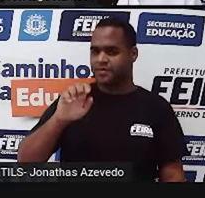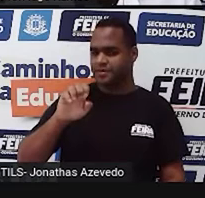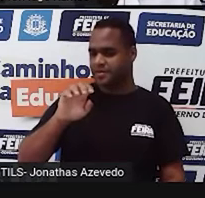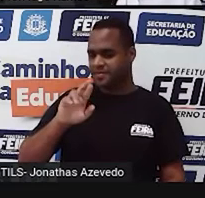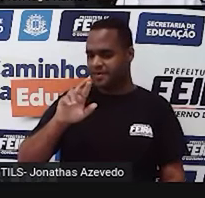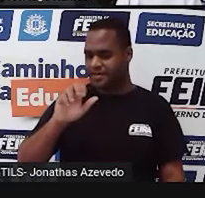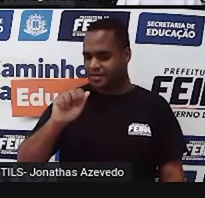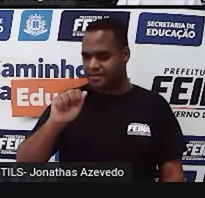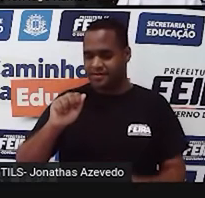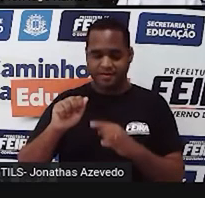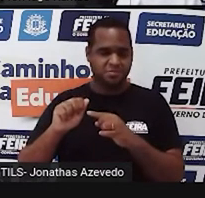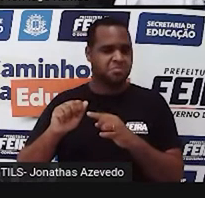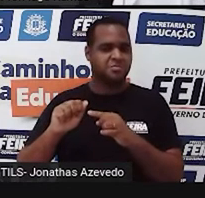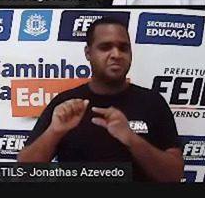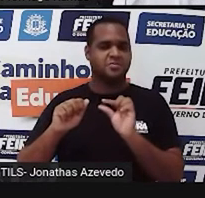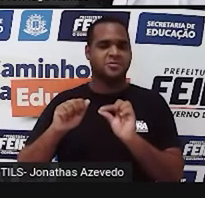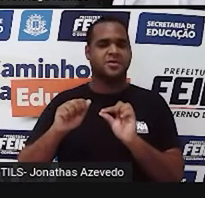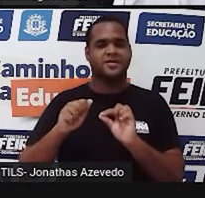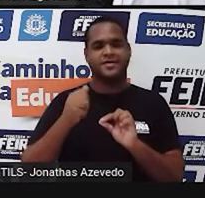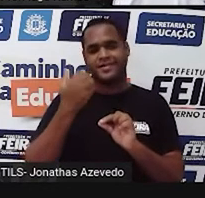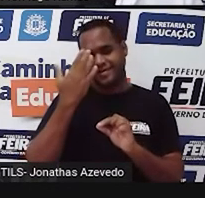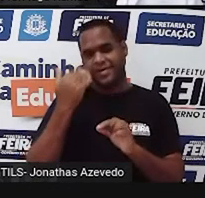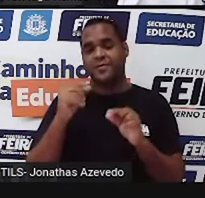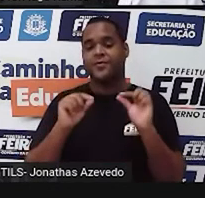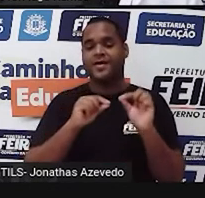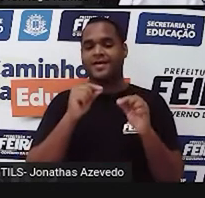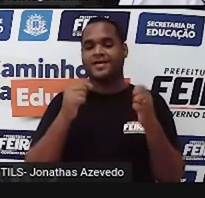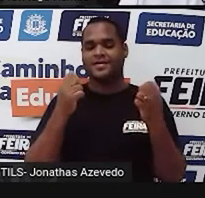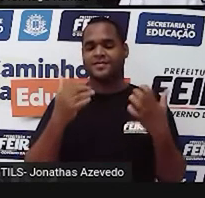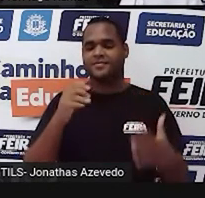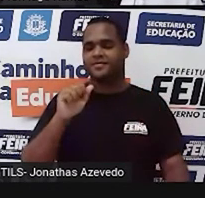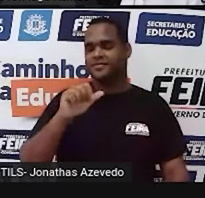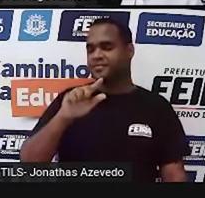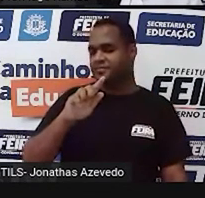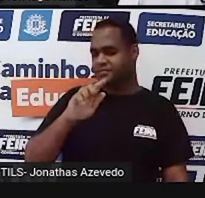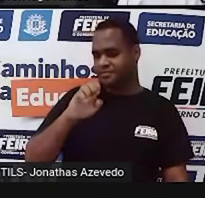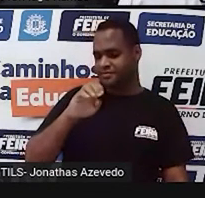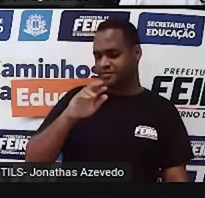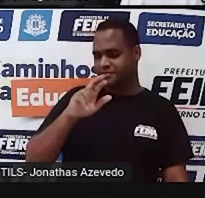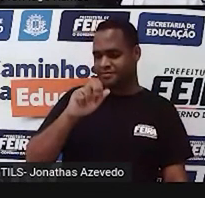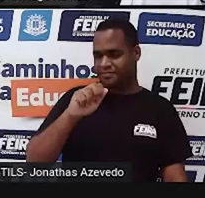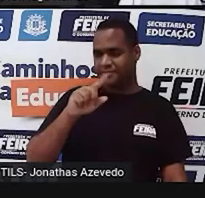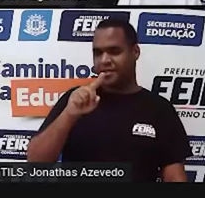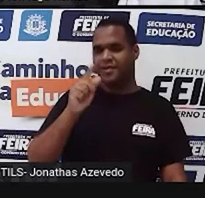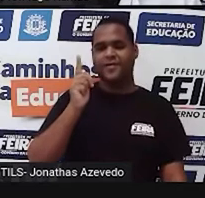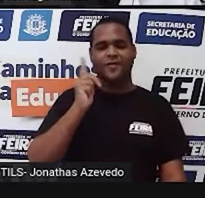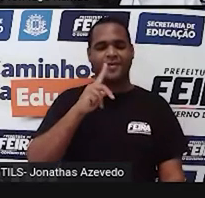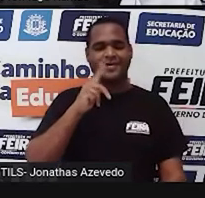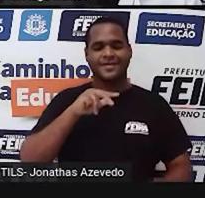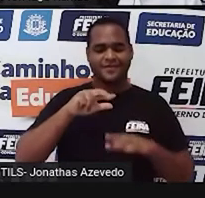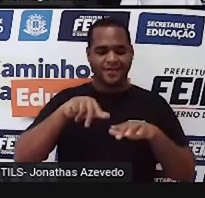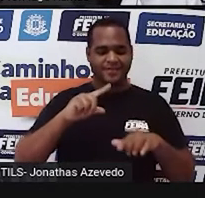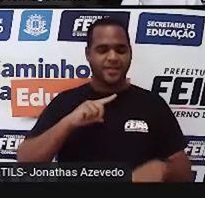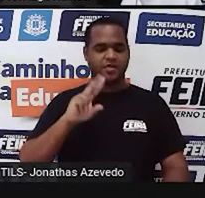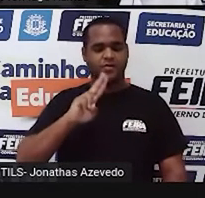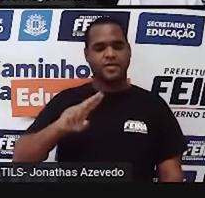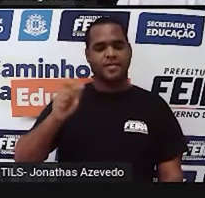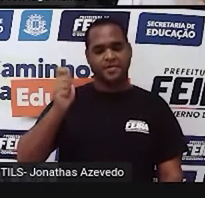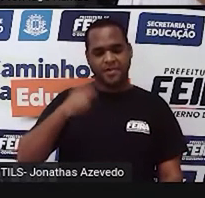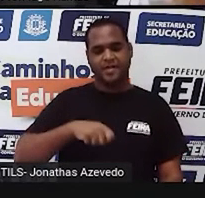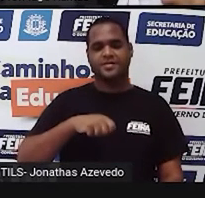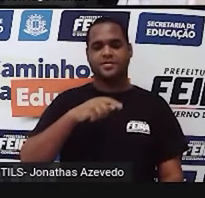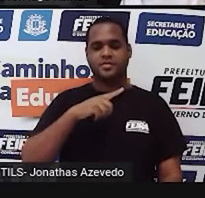É a partir... é sabendo o que é álgebra que a gente consegue usar ela, certo?